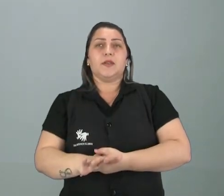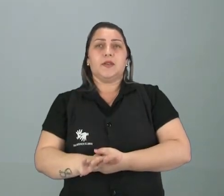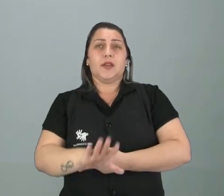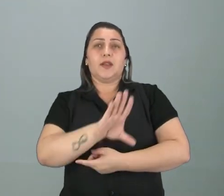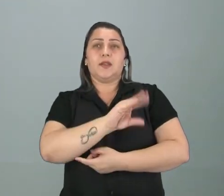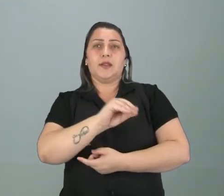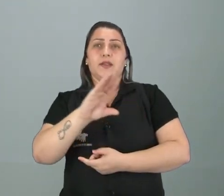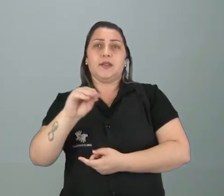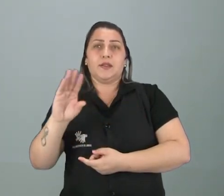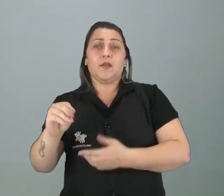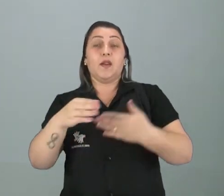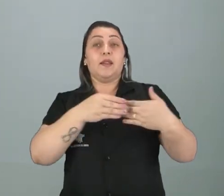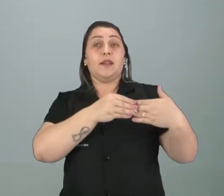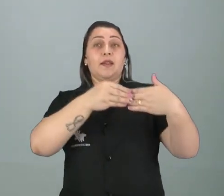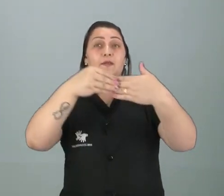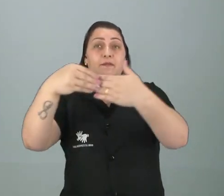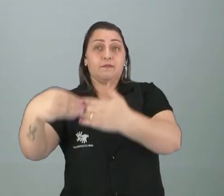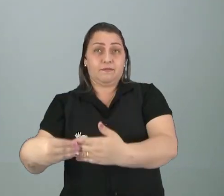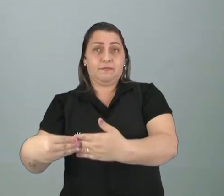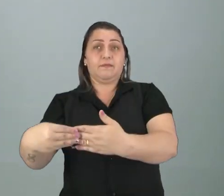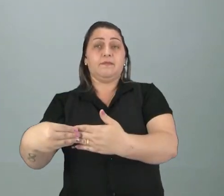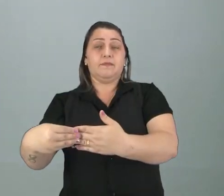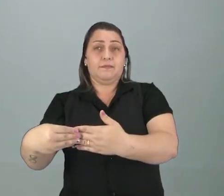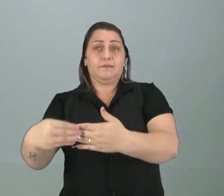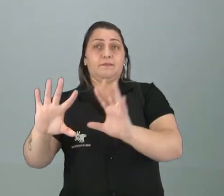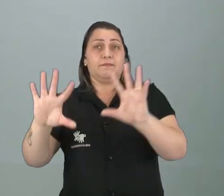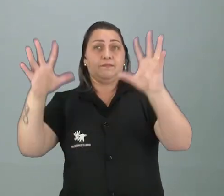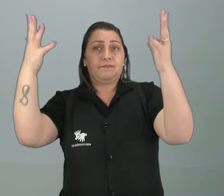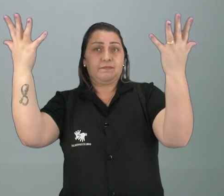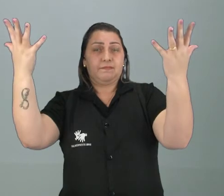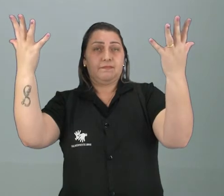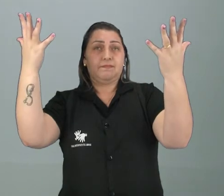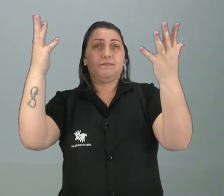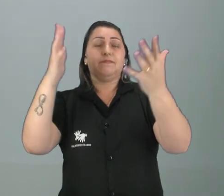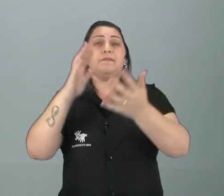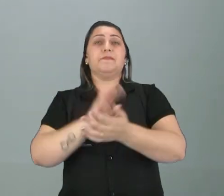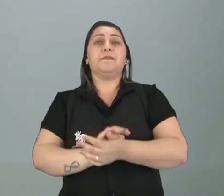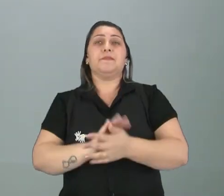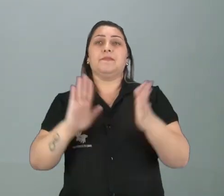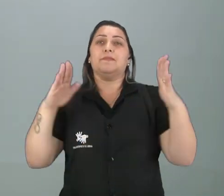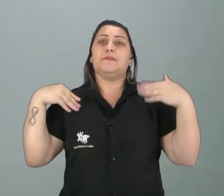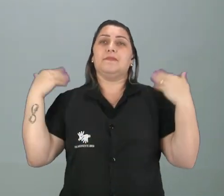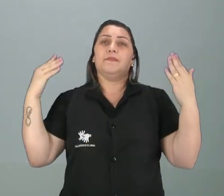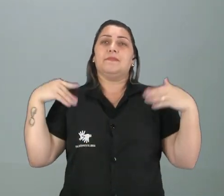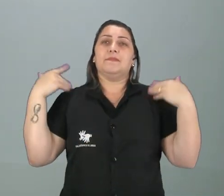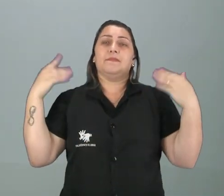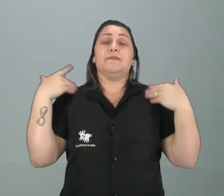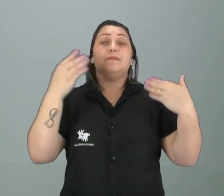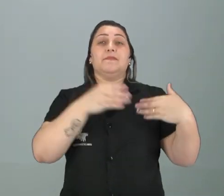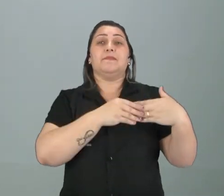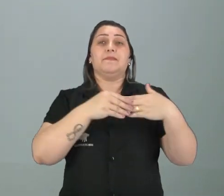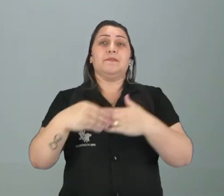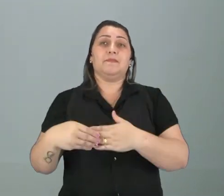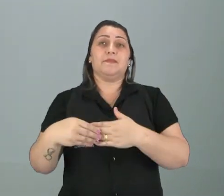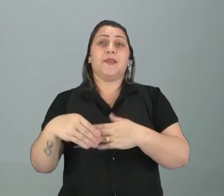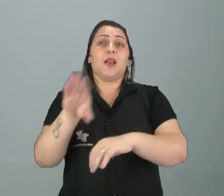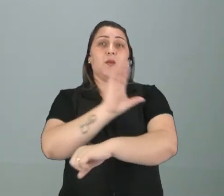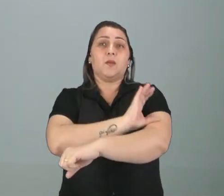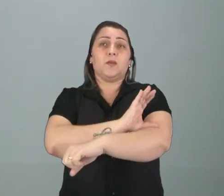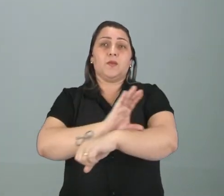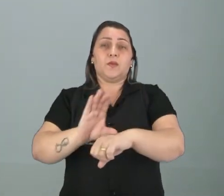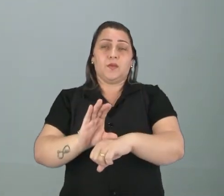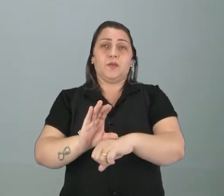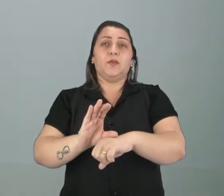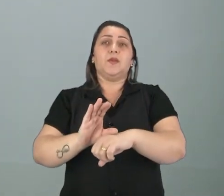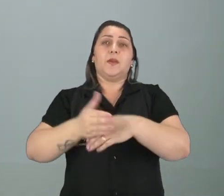adolescentes que vão levar, né, essas festejas, vão levar essa animação, vão levar essa cultura